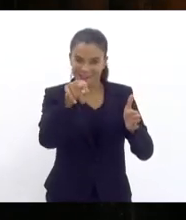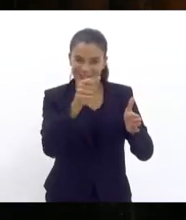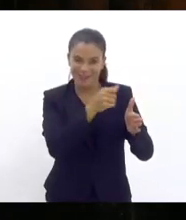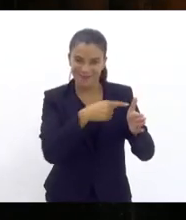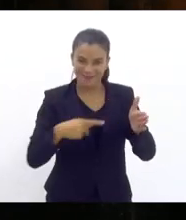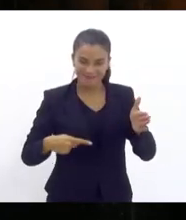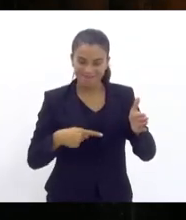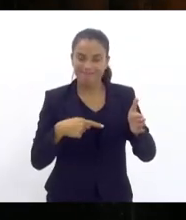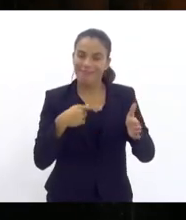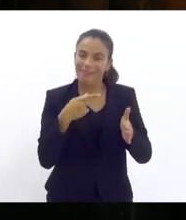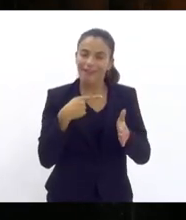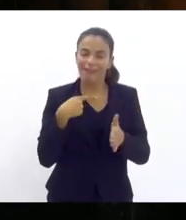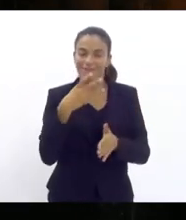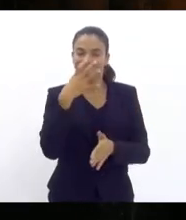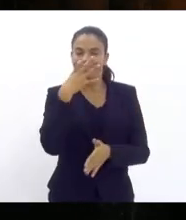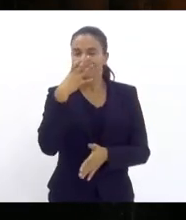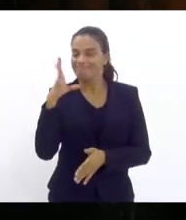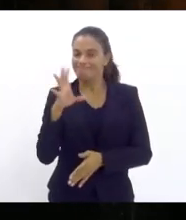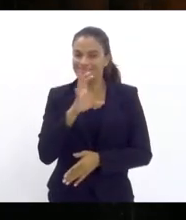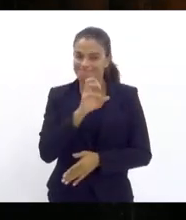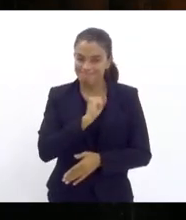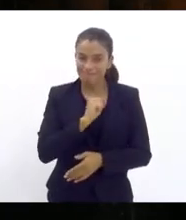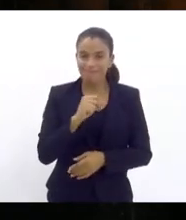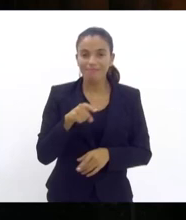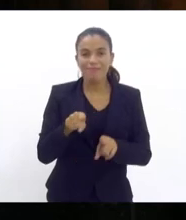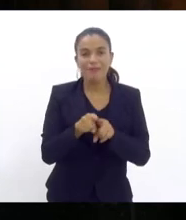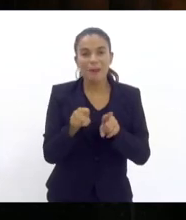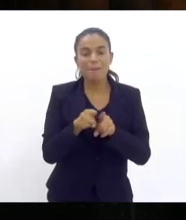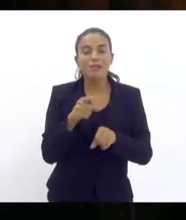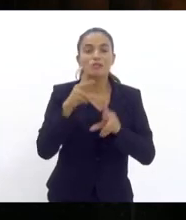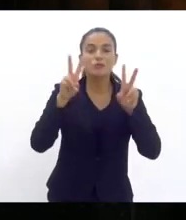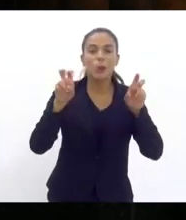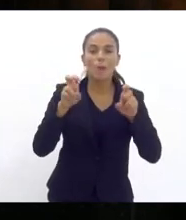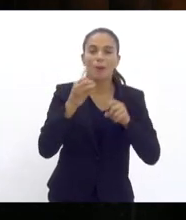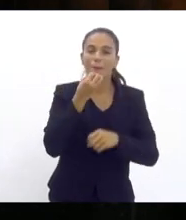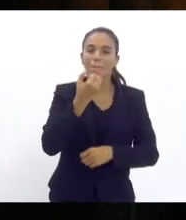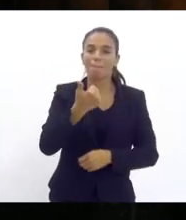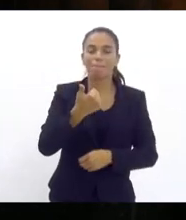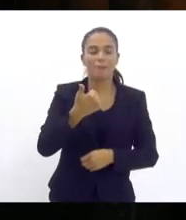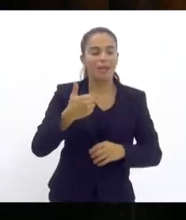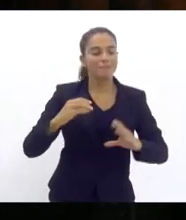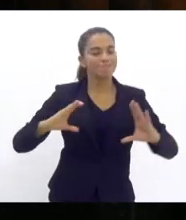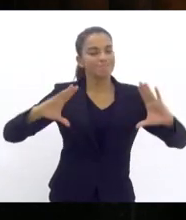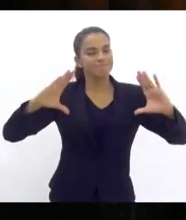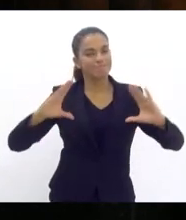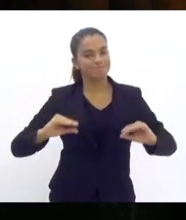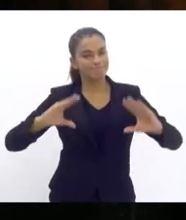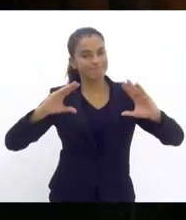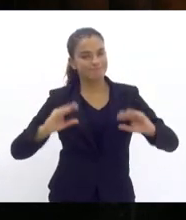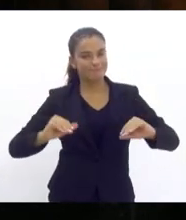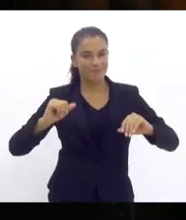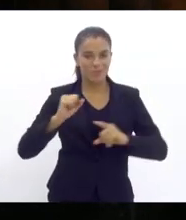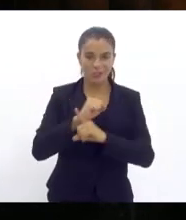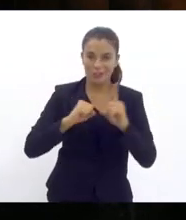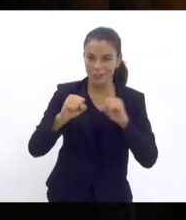e é fundamental no estado de bem-estar social que é a área da saúde